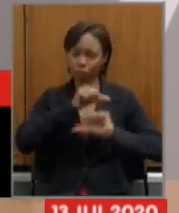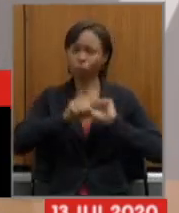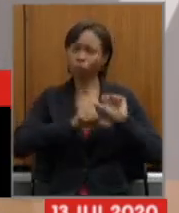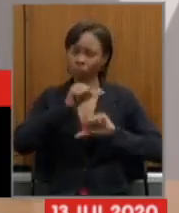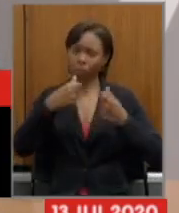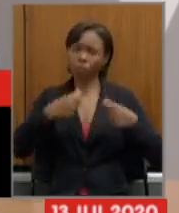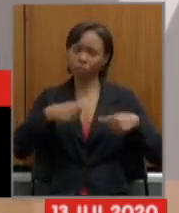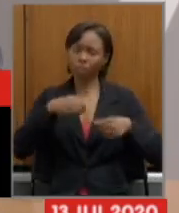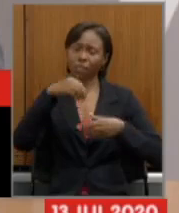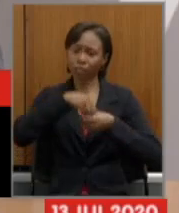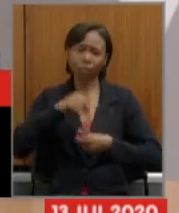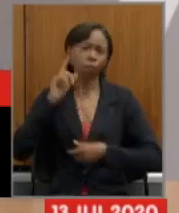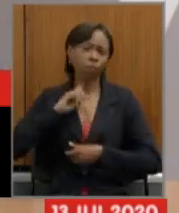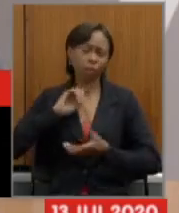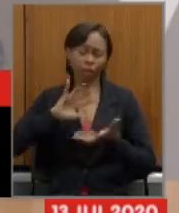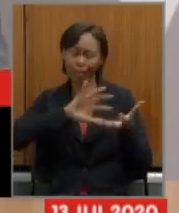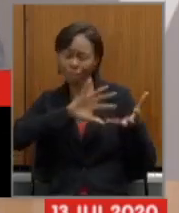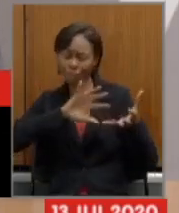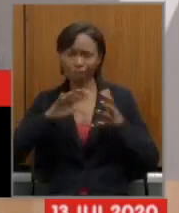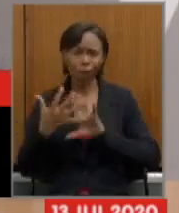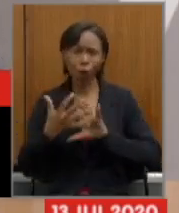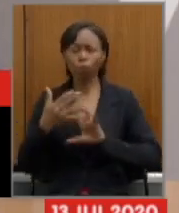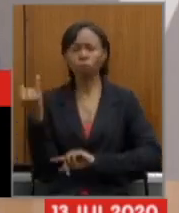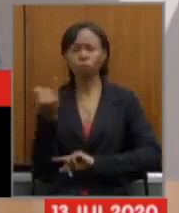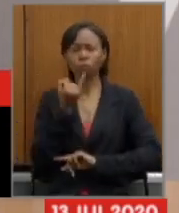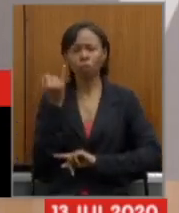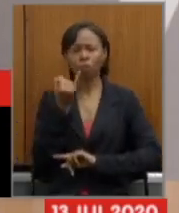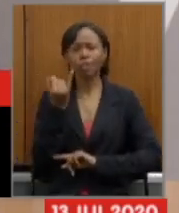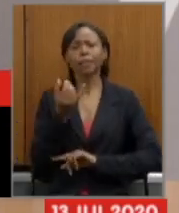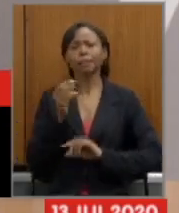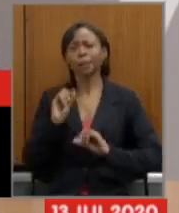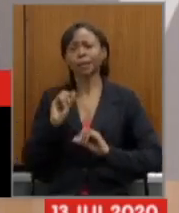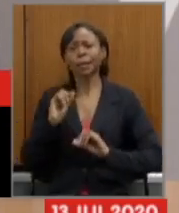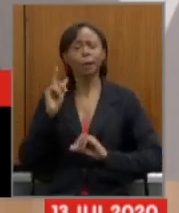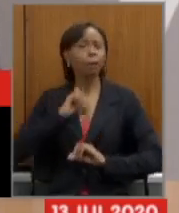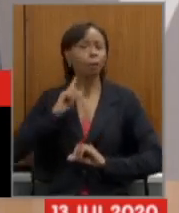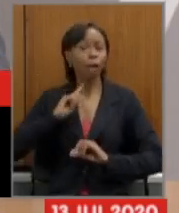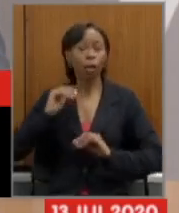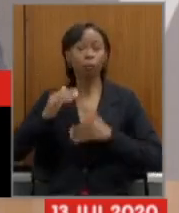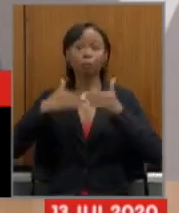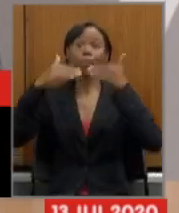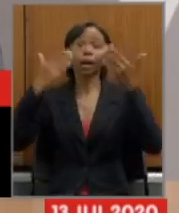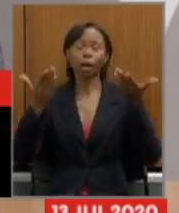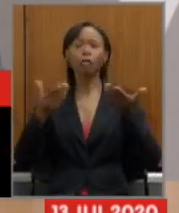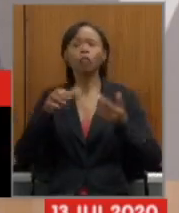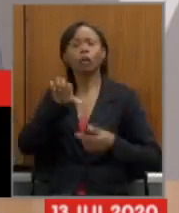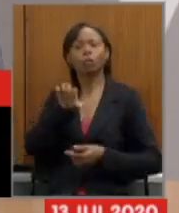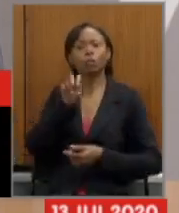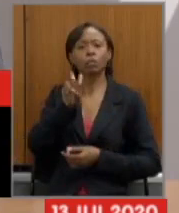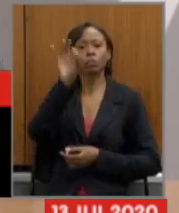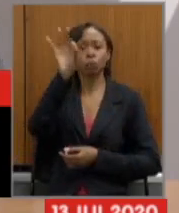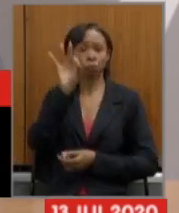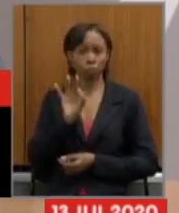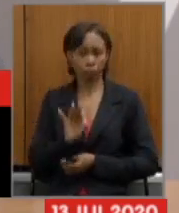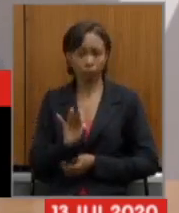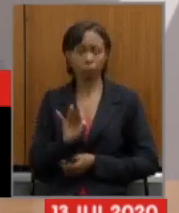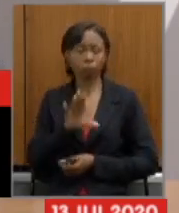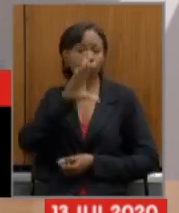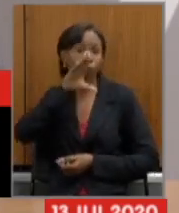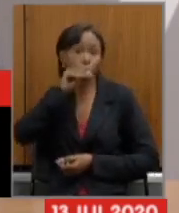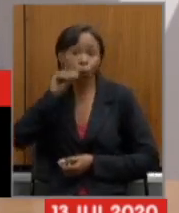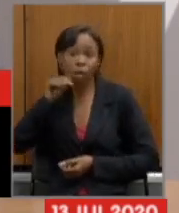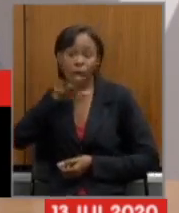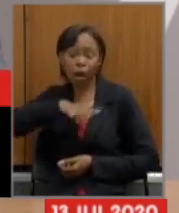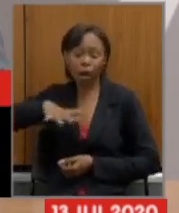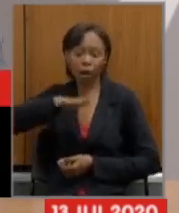a gente precisa no nosso estado as reformas importantes para levar minas gerais para um novo patamar 95% dos servidores